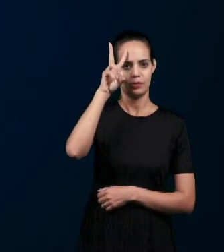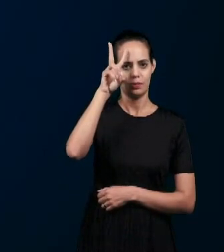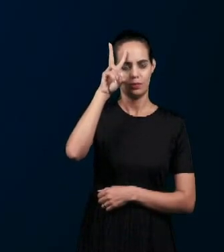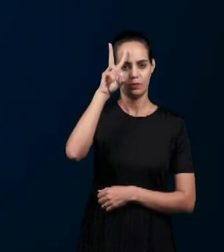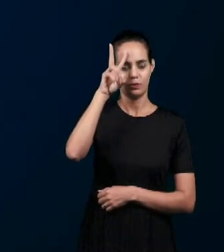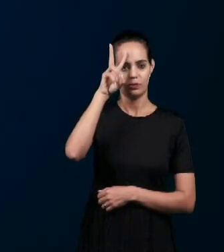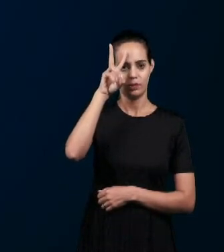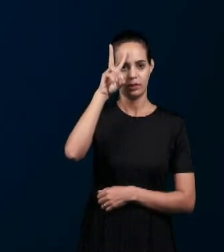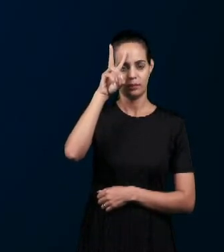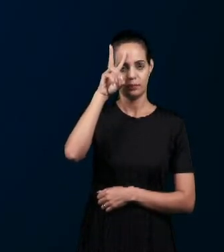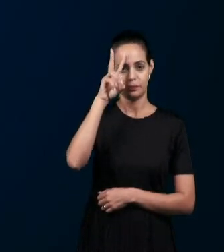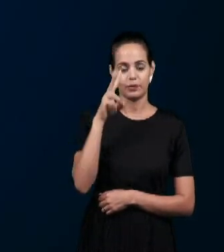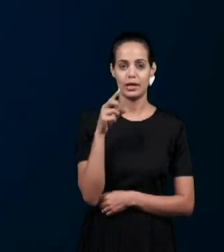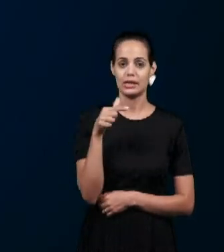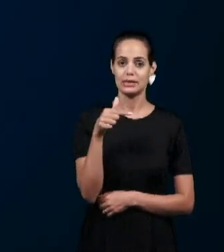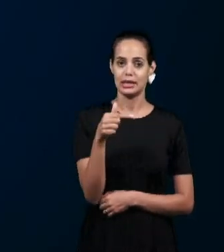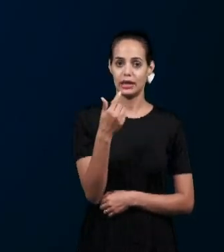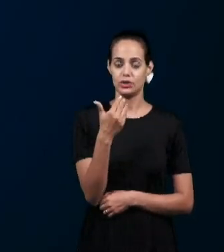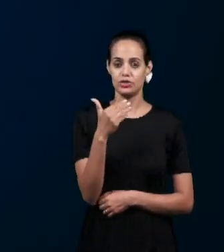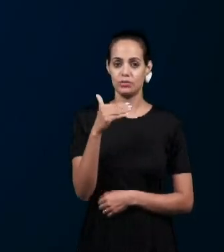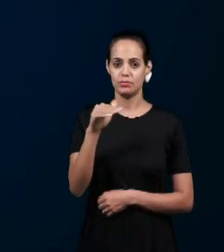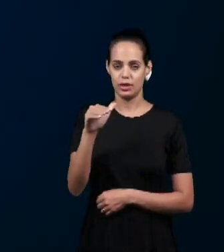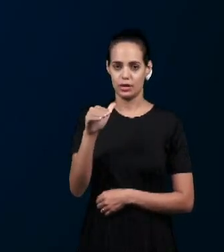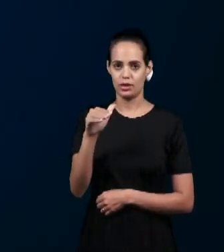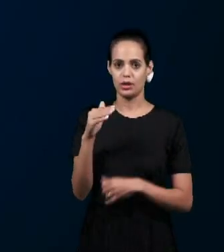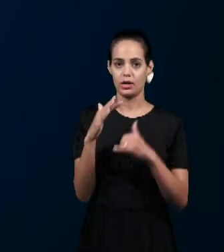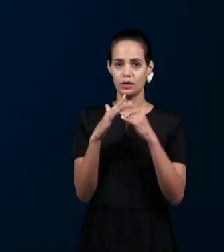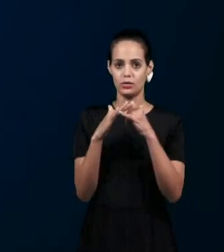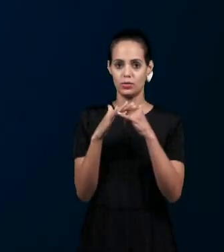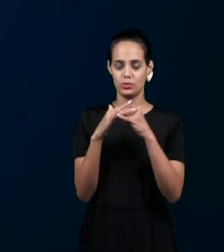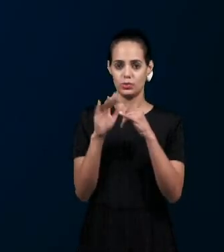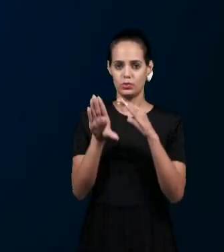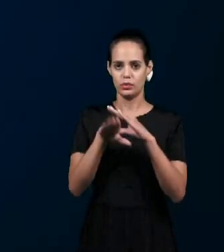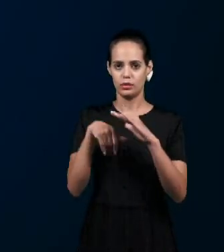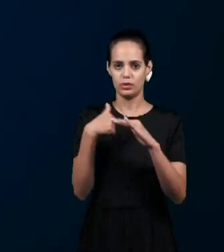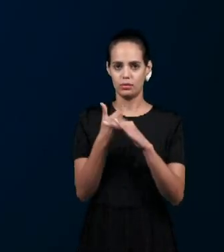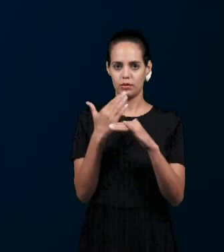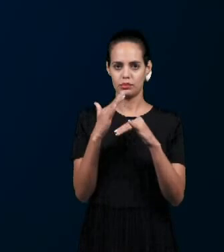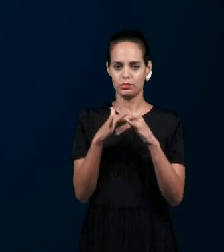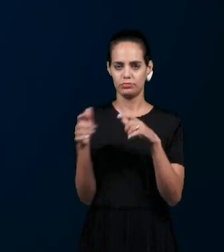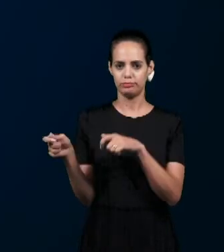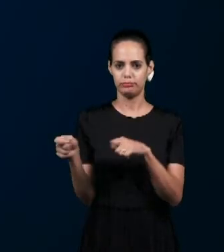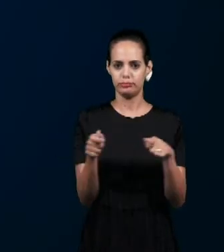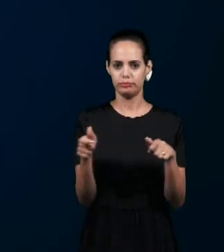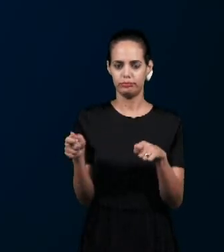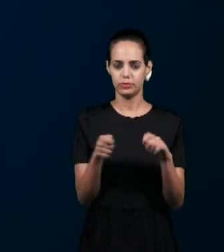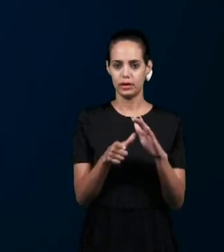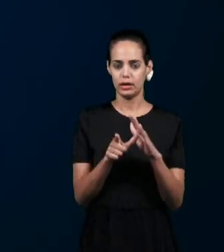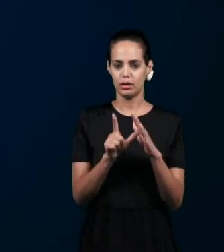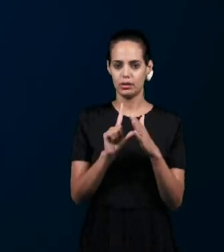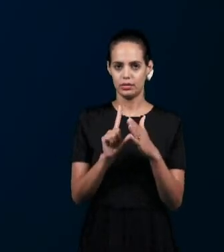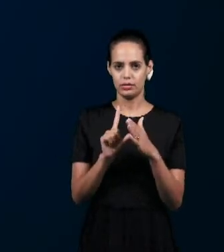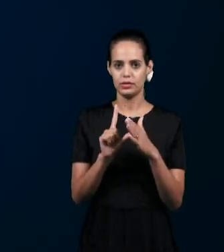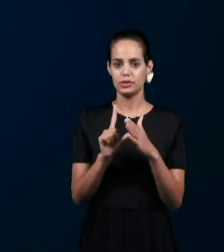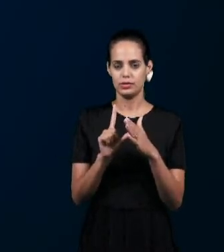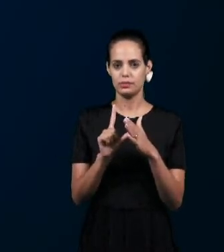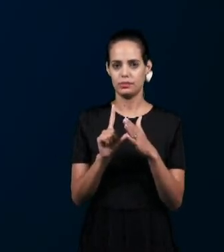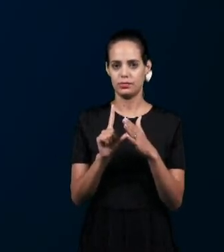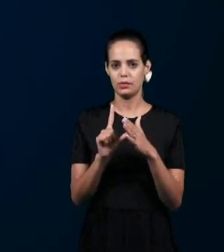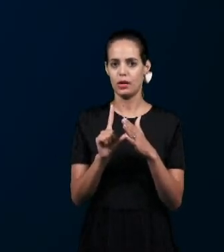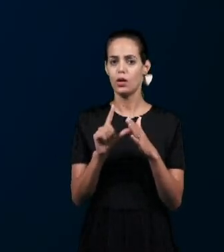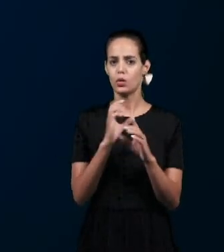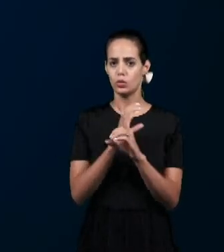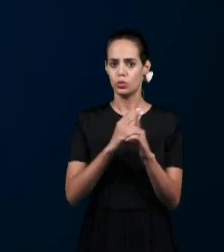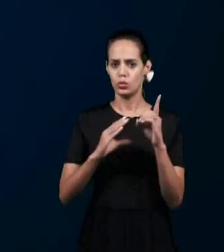dezenove e trinta Pelo nosso canal de Youtube Toda segunda-feira, antes do horário do culto de louvor Então passamos